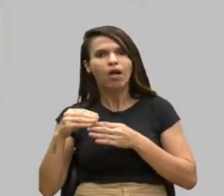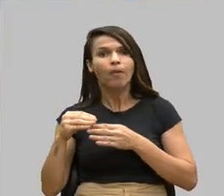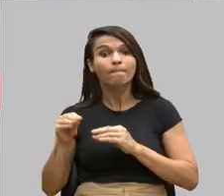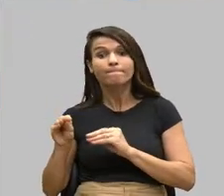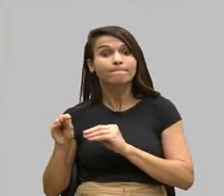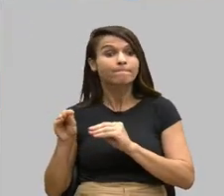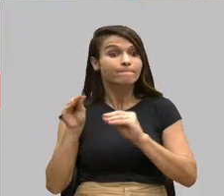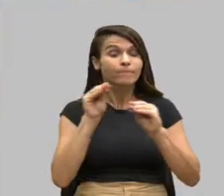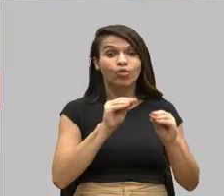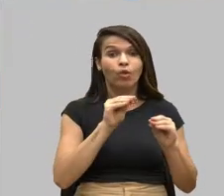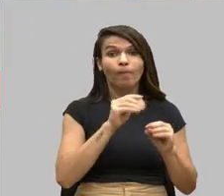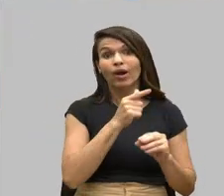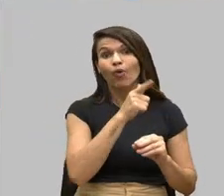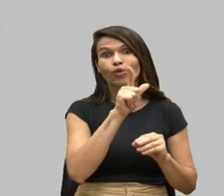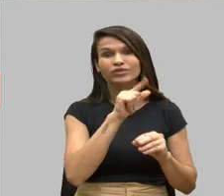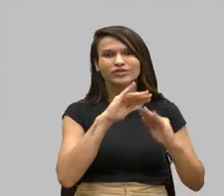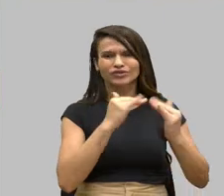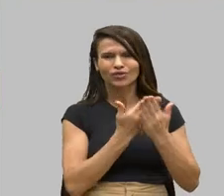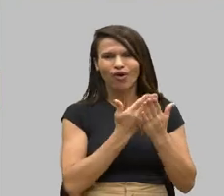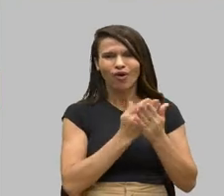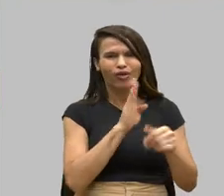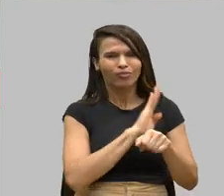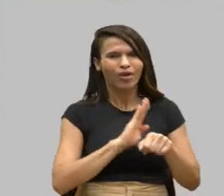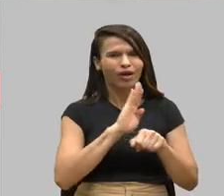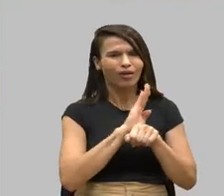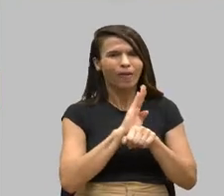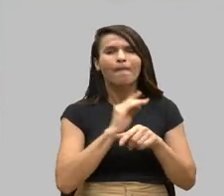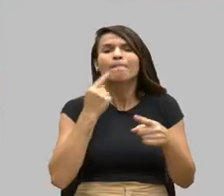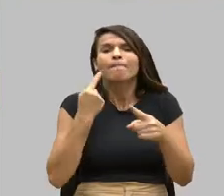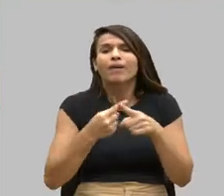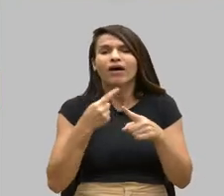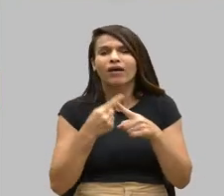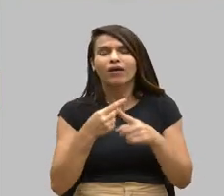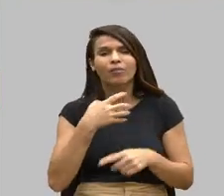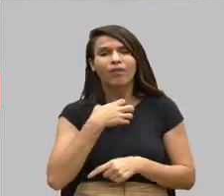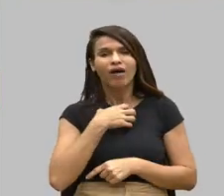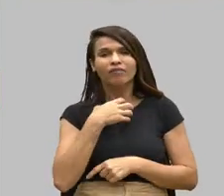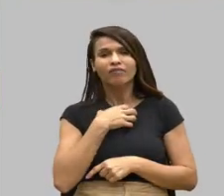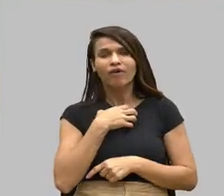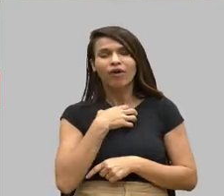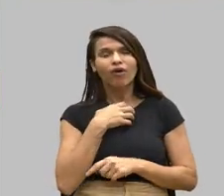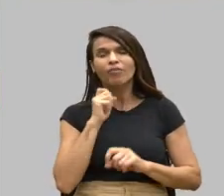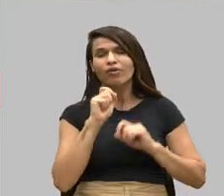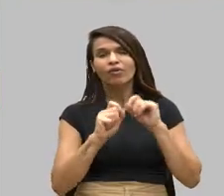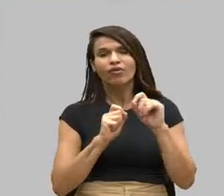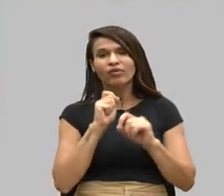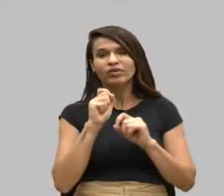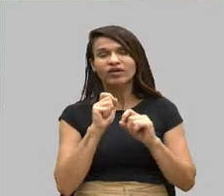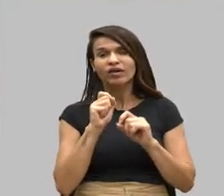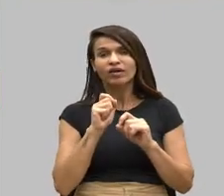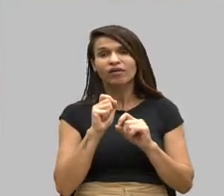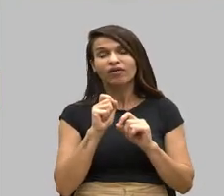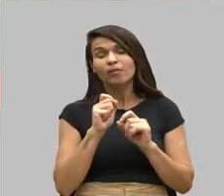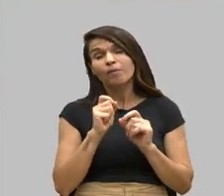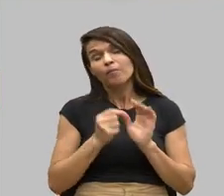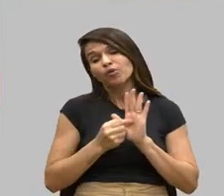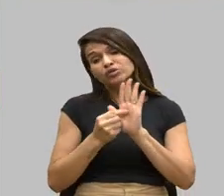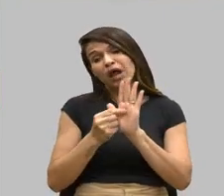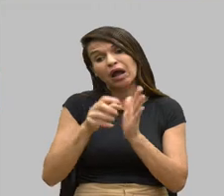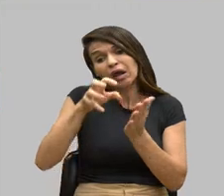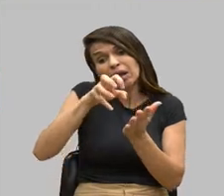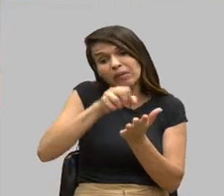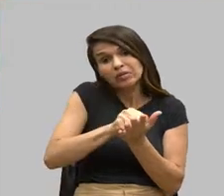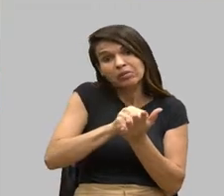gente? Para uma forma dissimulada, dizer que as matrículas estavam só decaindo, e que aquela